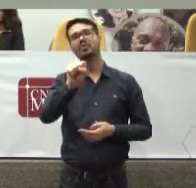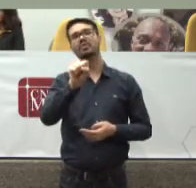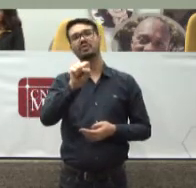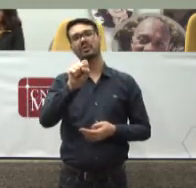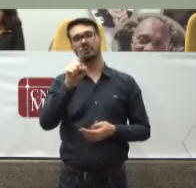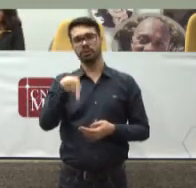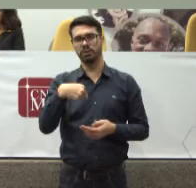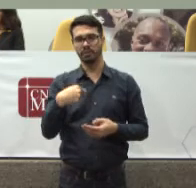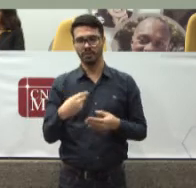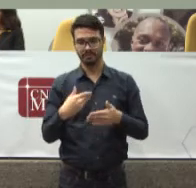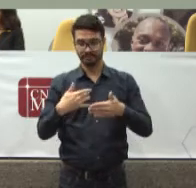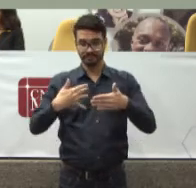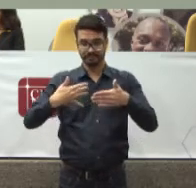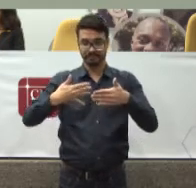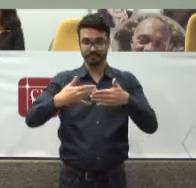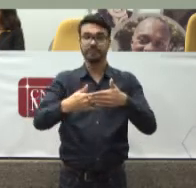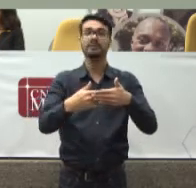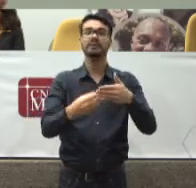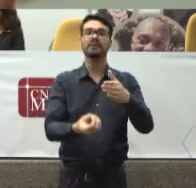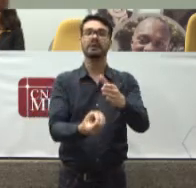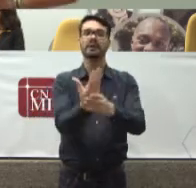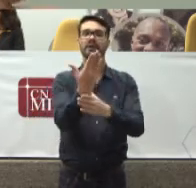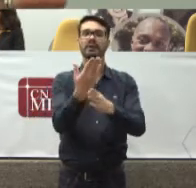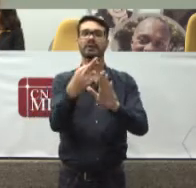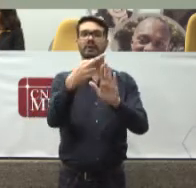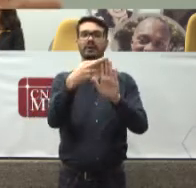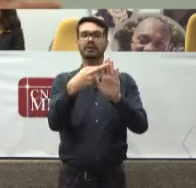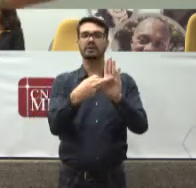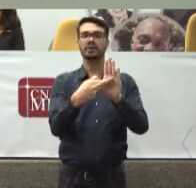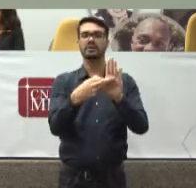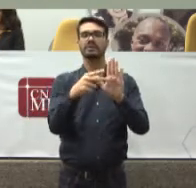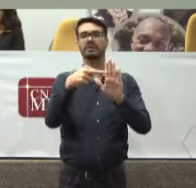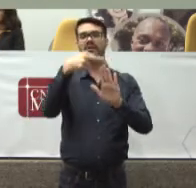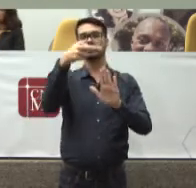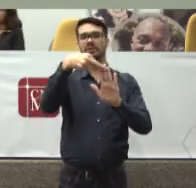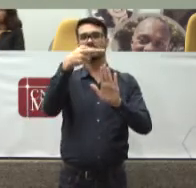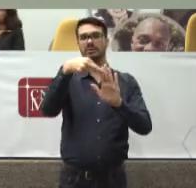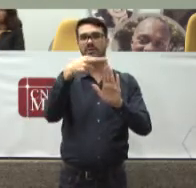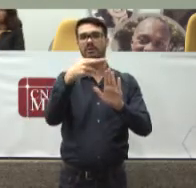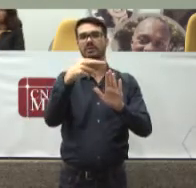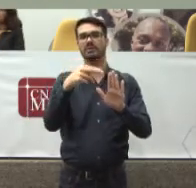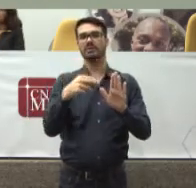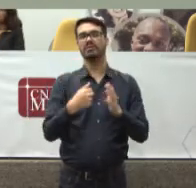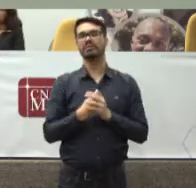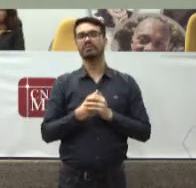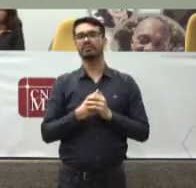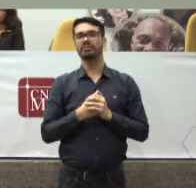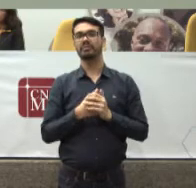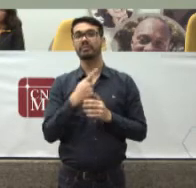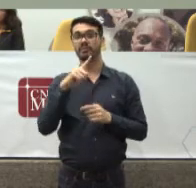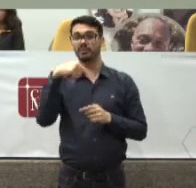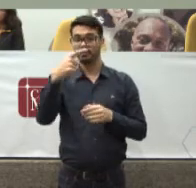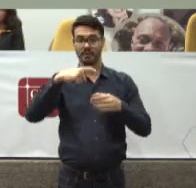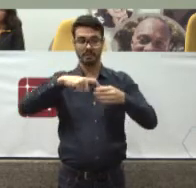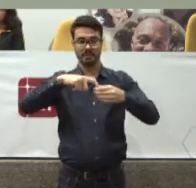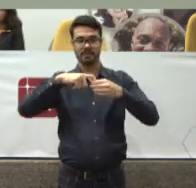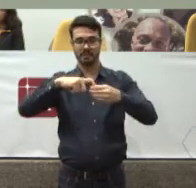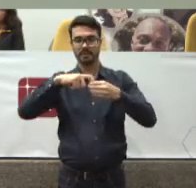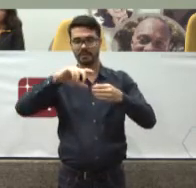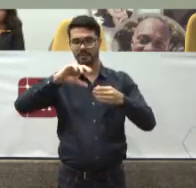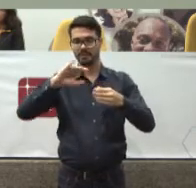resolução 238 E desagou Na parceria Firmada Conselho Nacional De Justiça